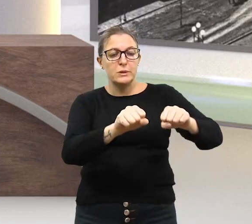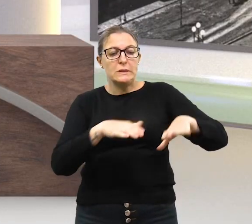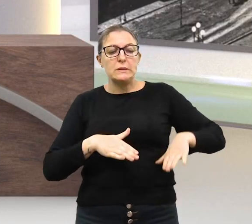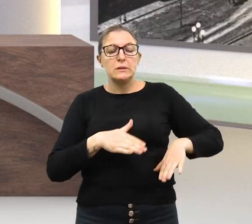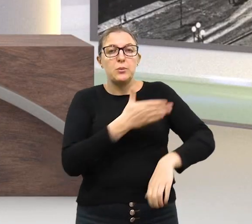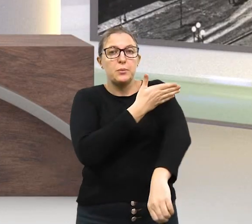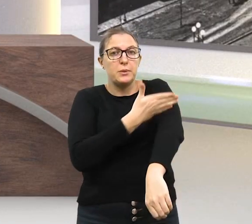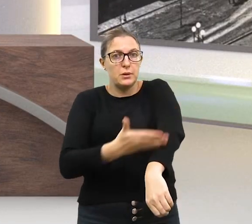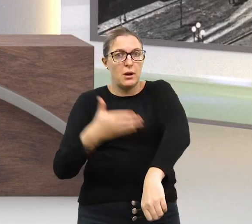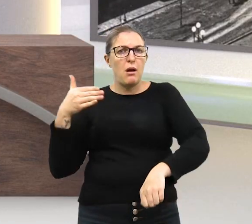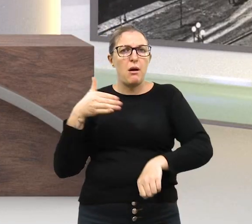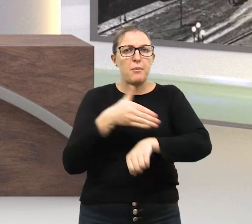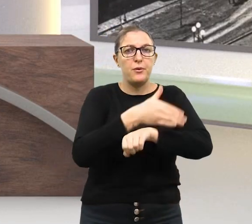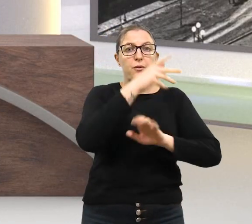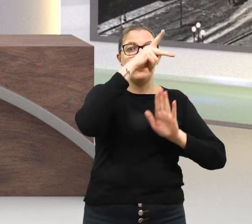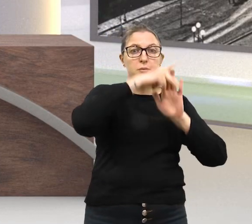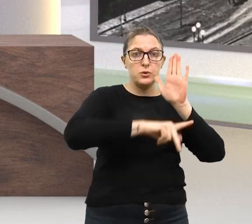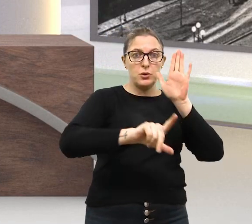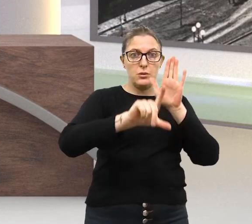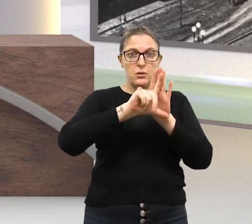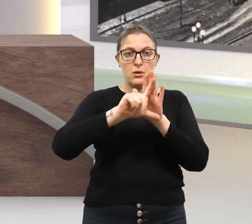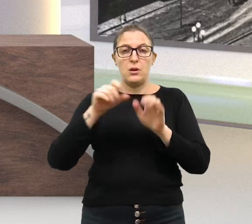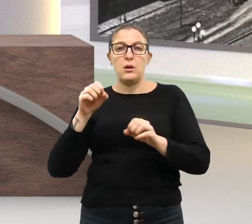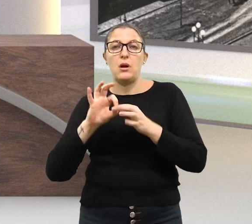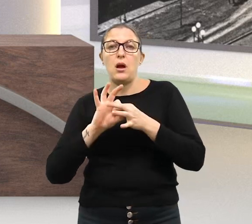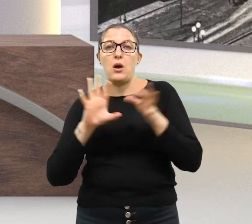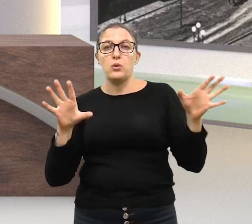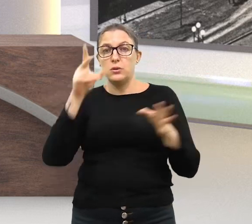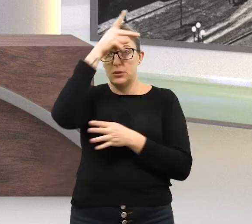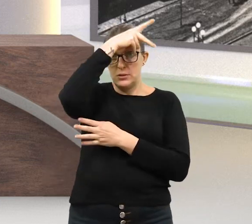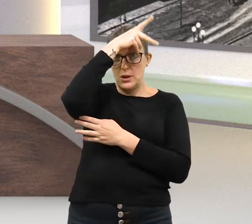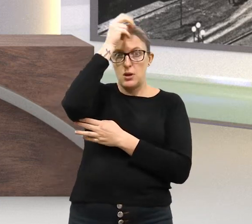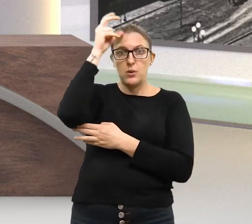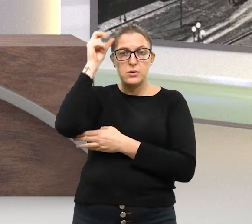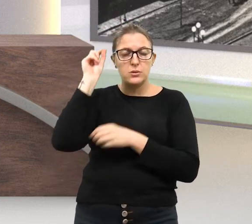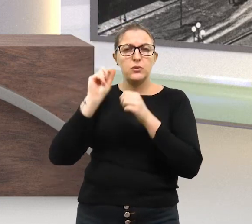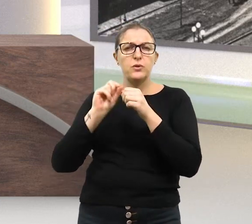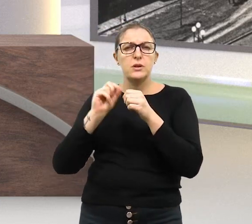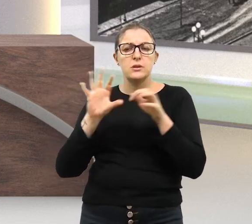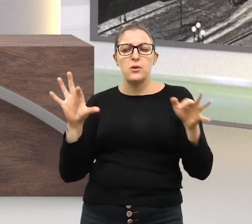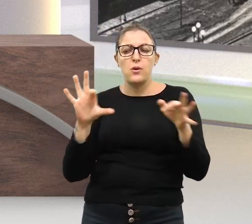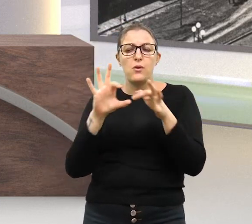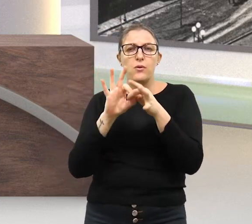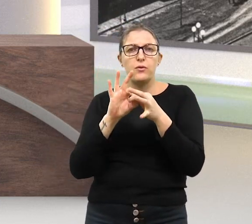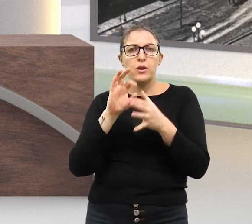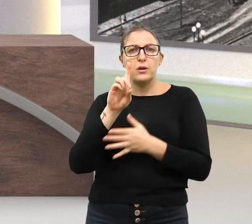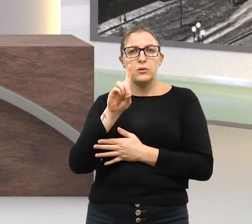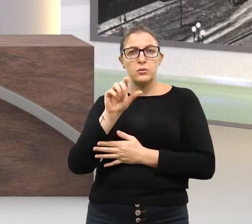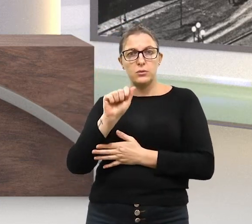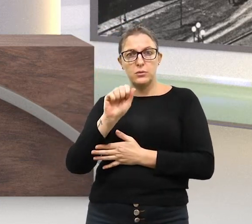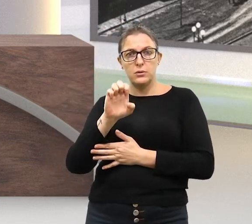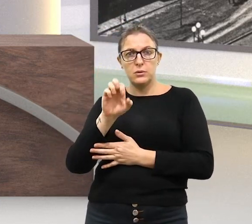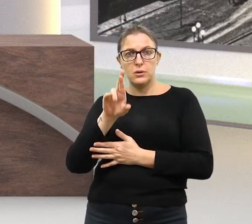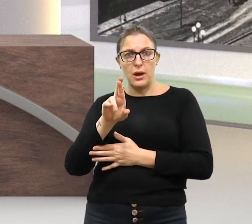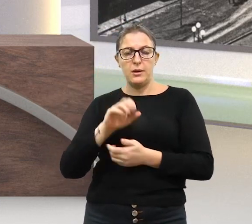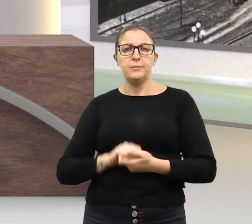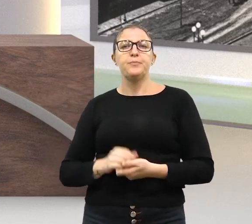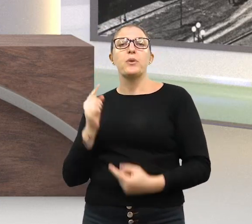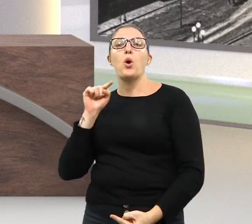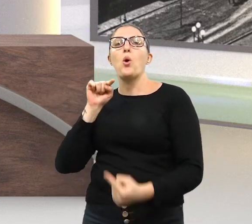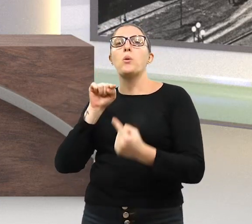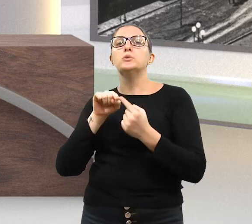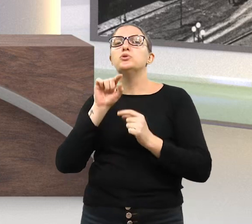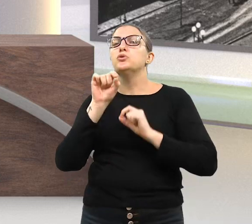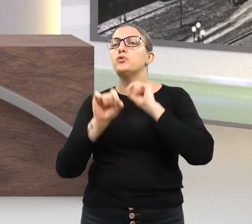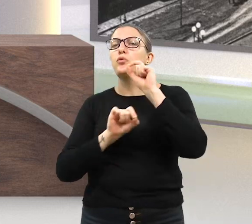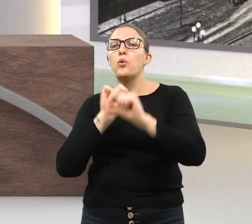plenária, foi aprovado um projeto de lei que autoriza o Poder Executivo a celebrar convênio com o DAIR. A finalidade